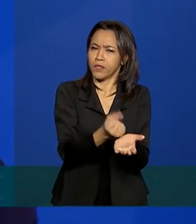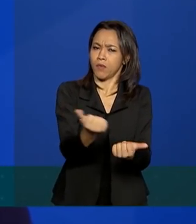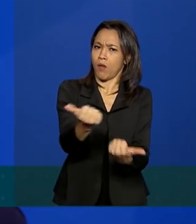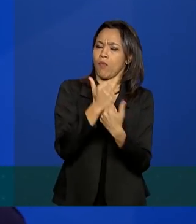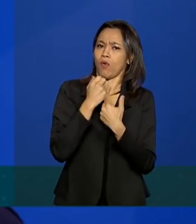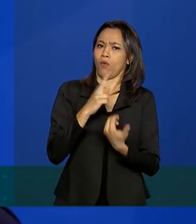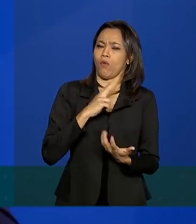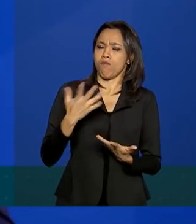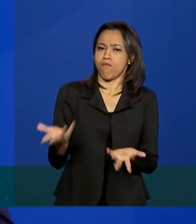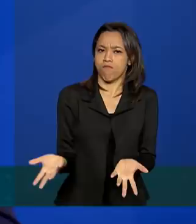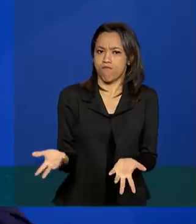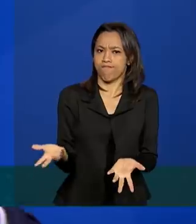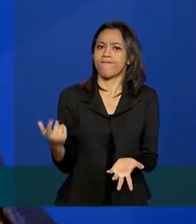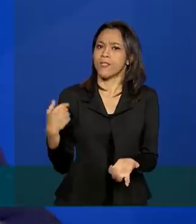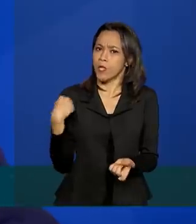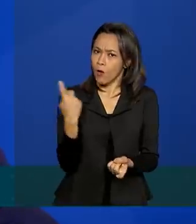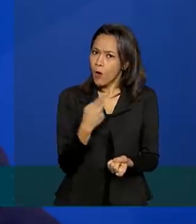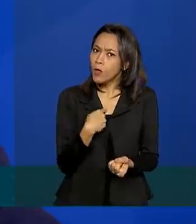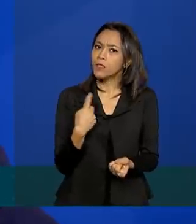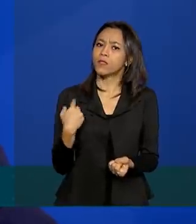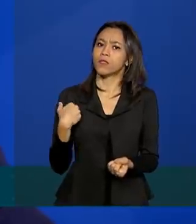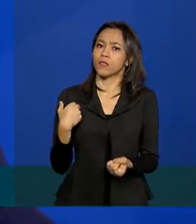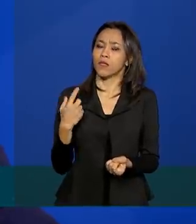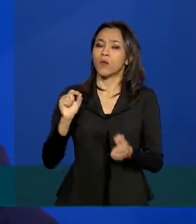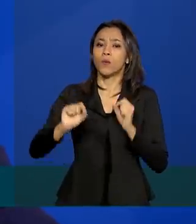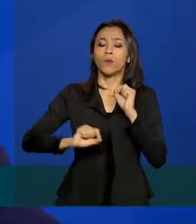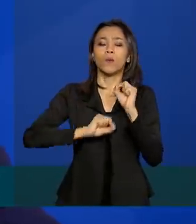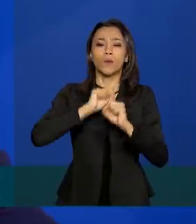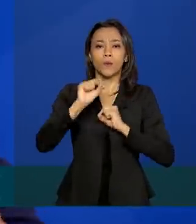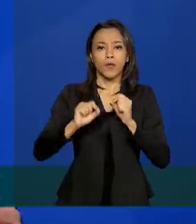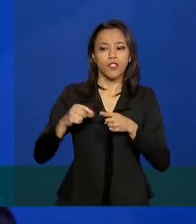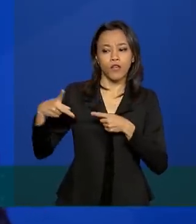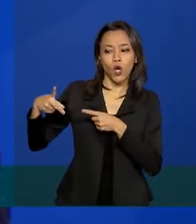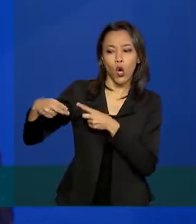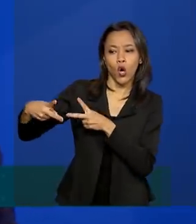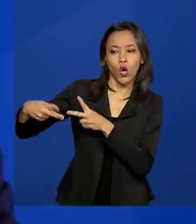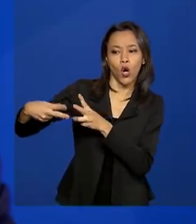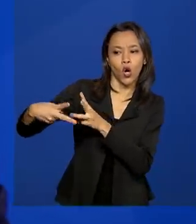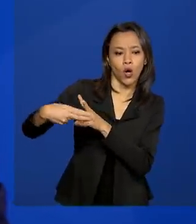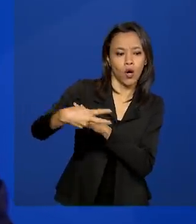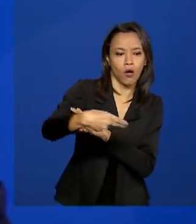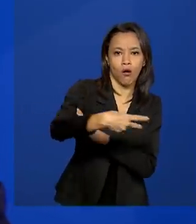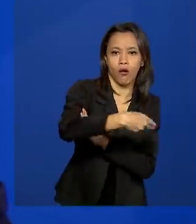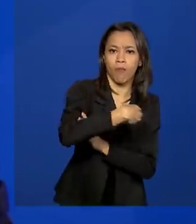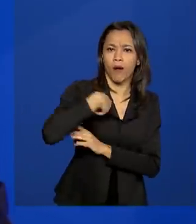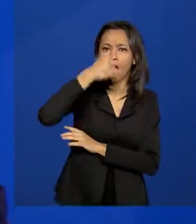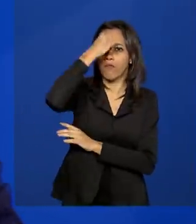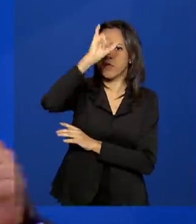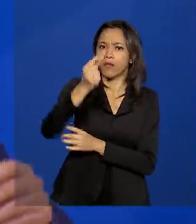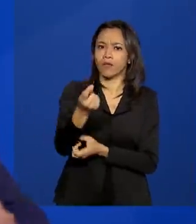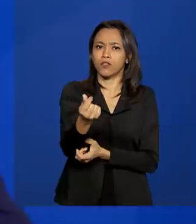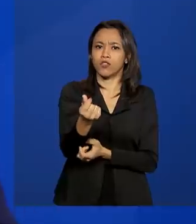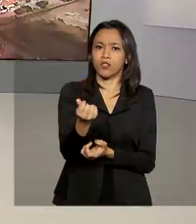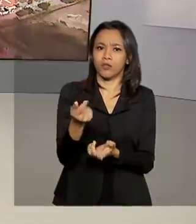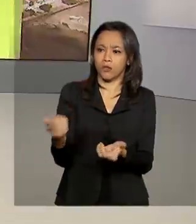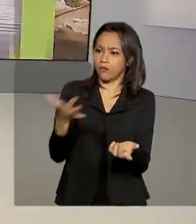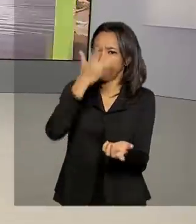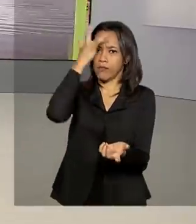com o Ministério da Cidadania, a vem cortando esses benefícios para evitar a saída de recursos.